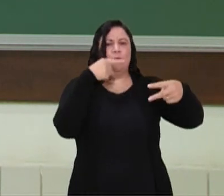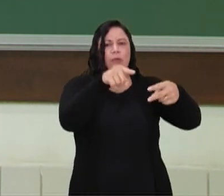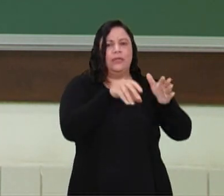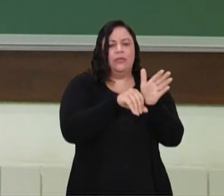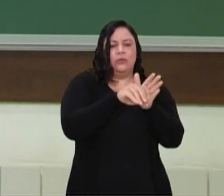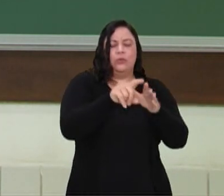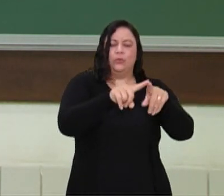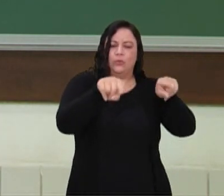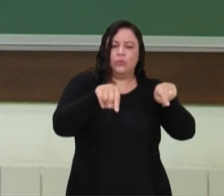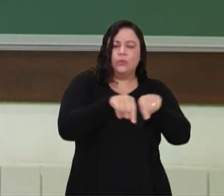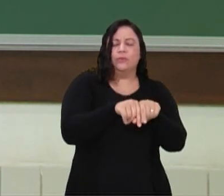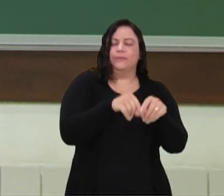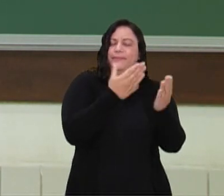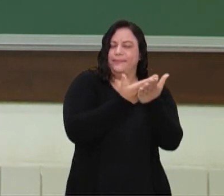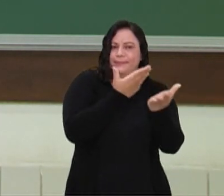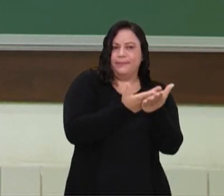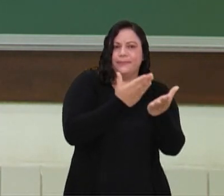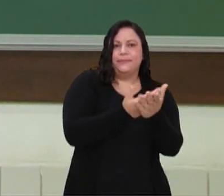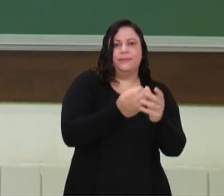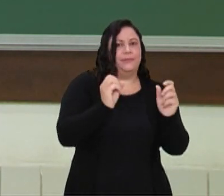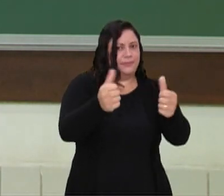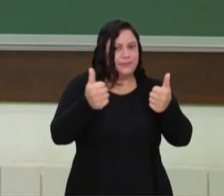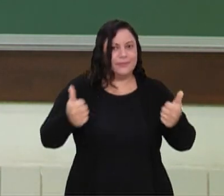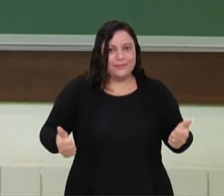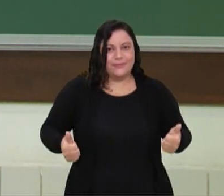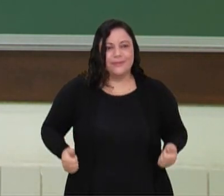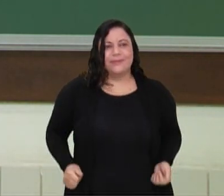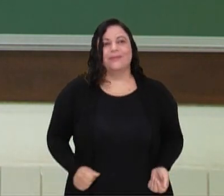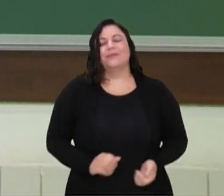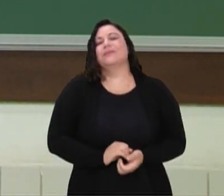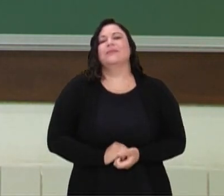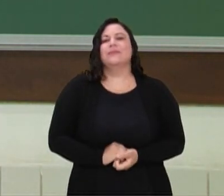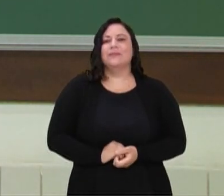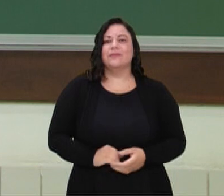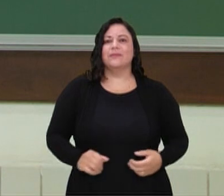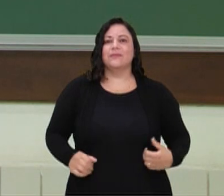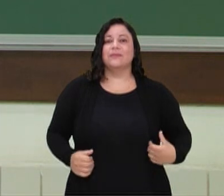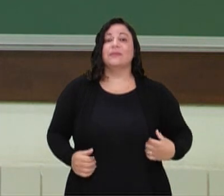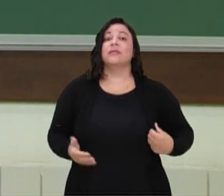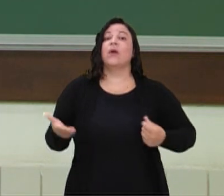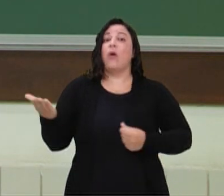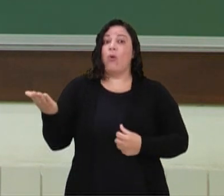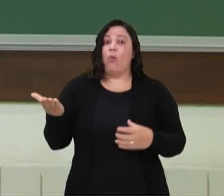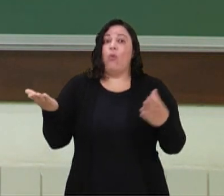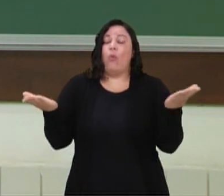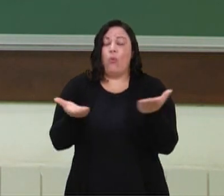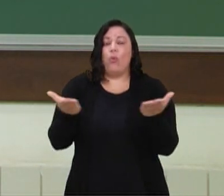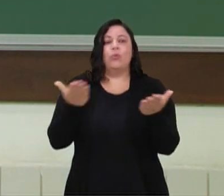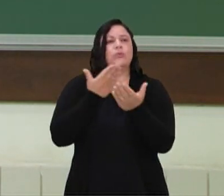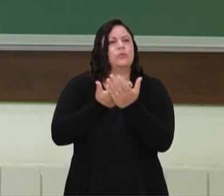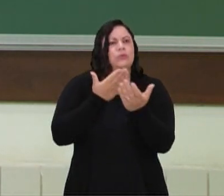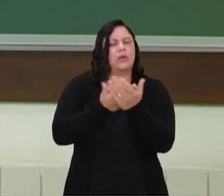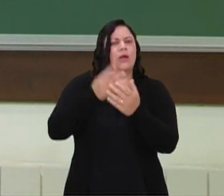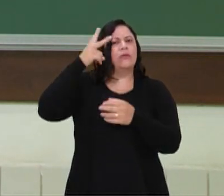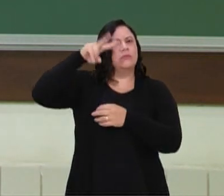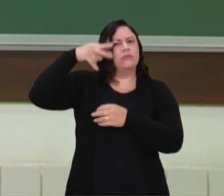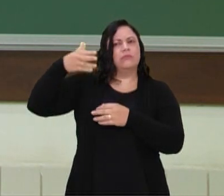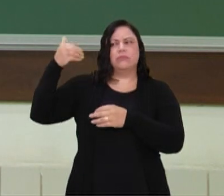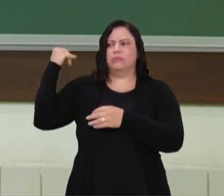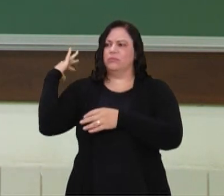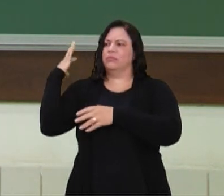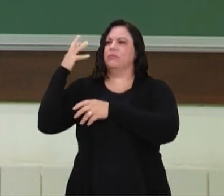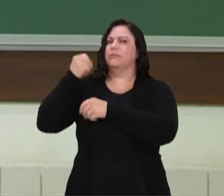computar a presença de vocês também lá na aula, certo? Então, hoje, a nossa aula vai ser uma retomada de